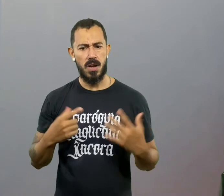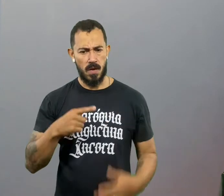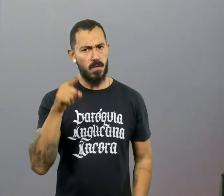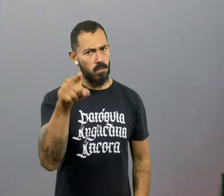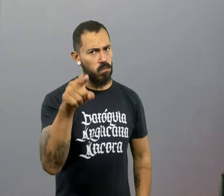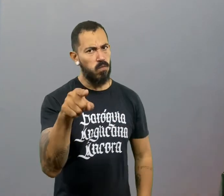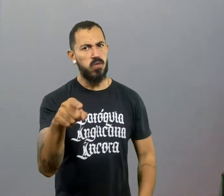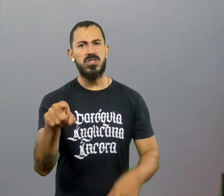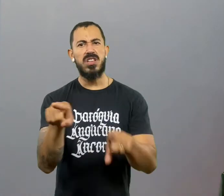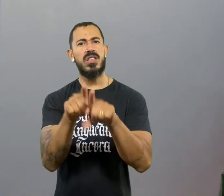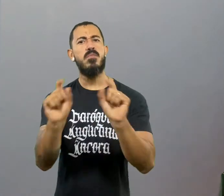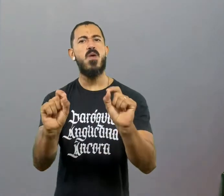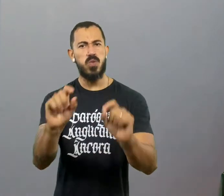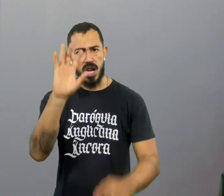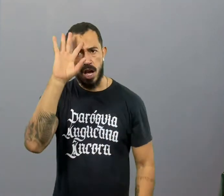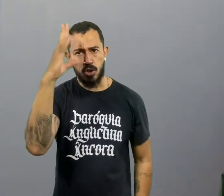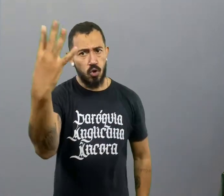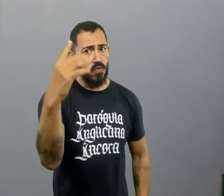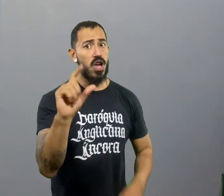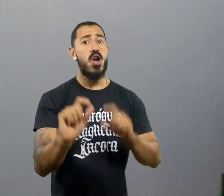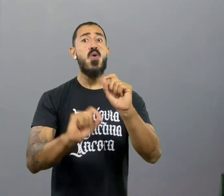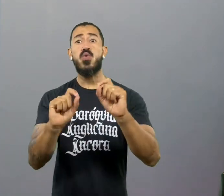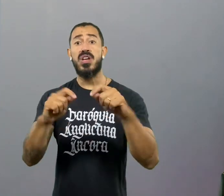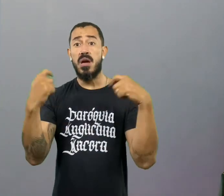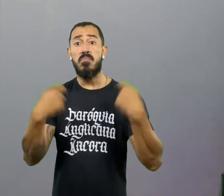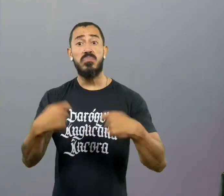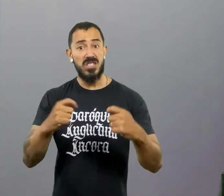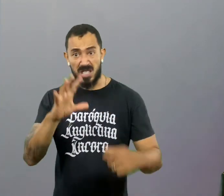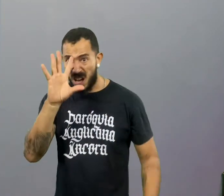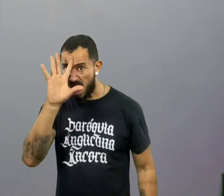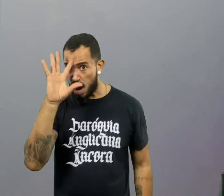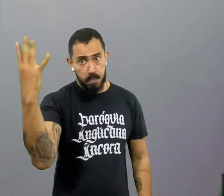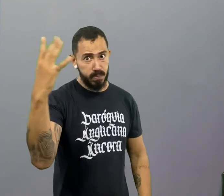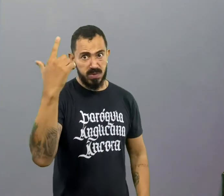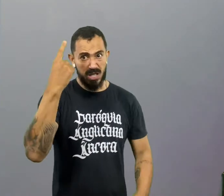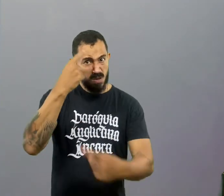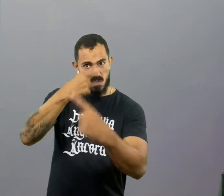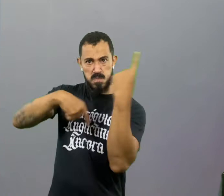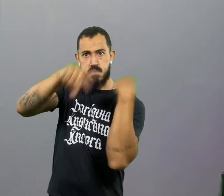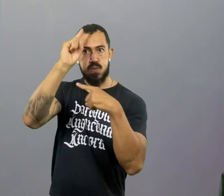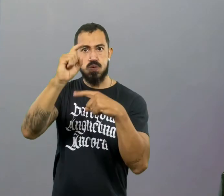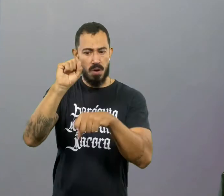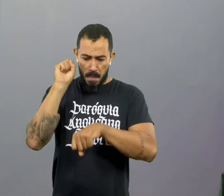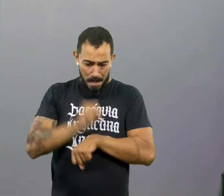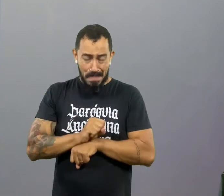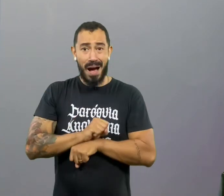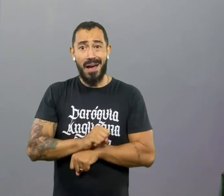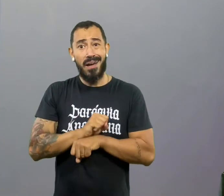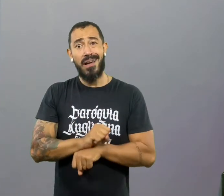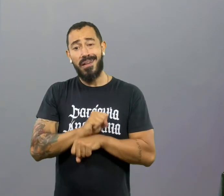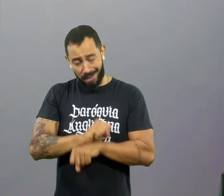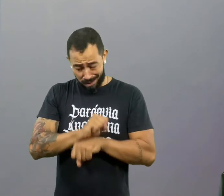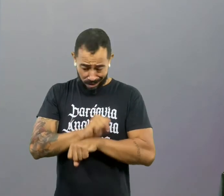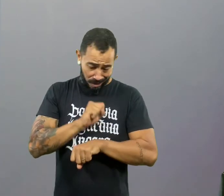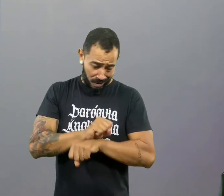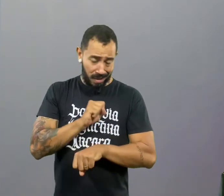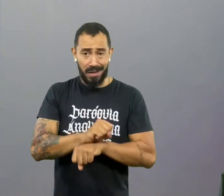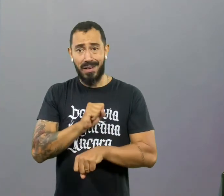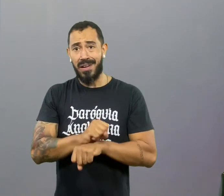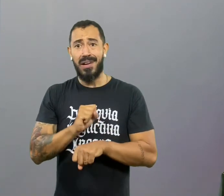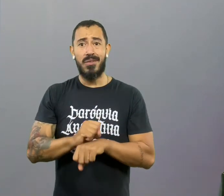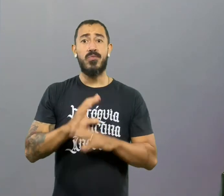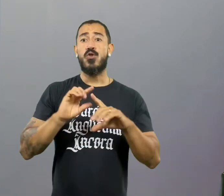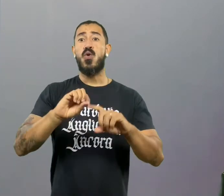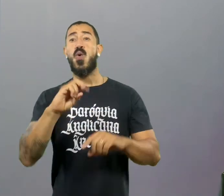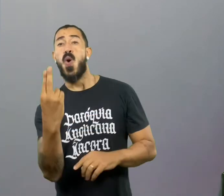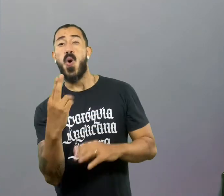Para que você possa ser uma pessoa de decisão, você precisa vencer um comodismo. sabe? Algumas pessoas escolhem sempre o caminho que é mais